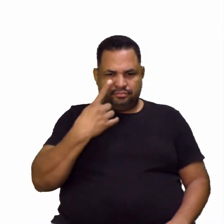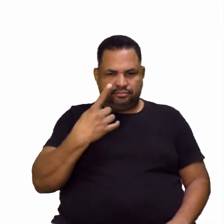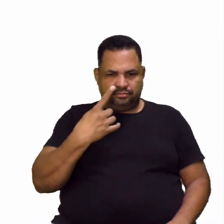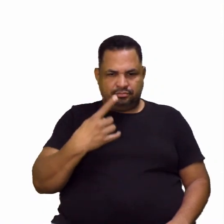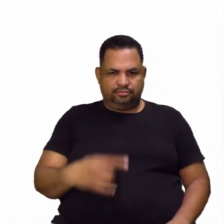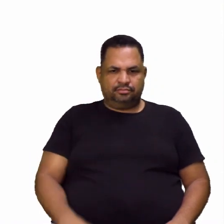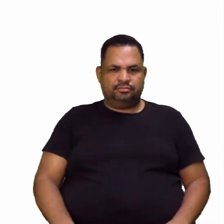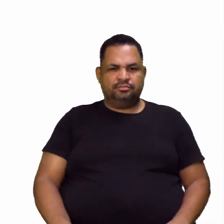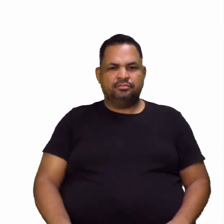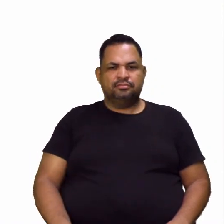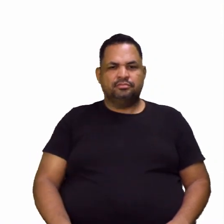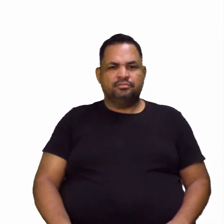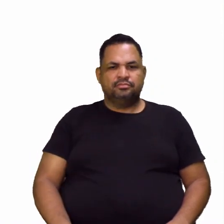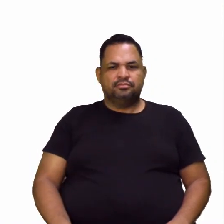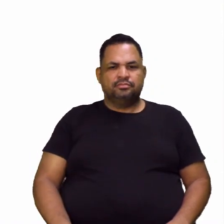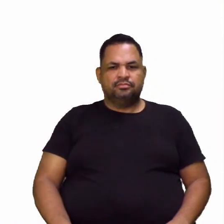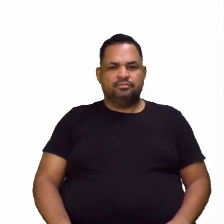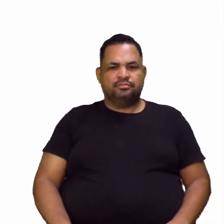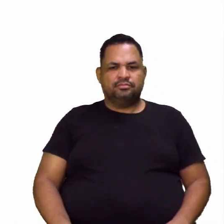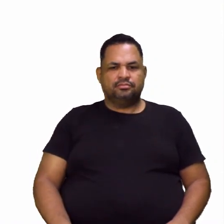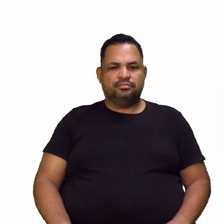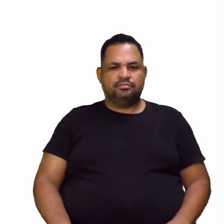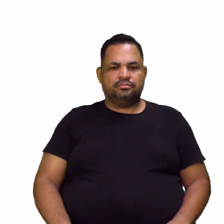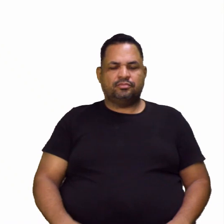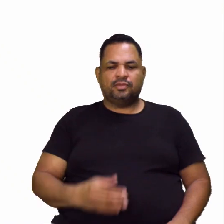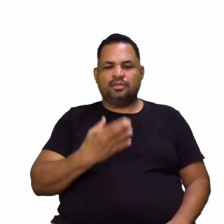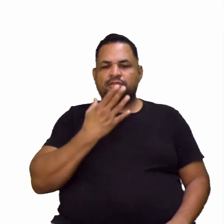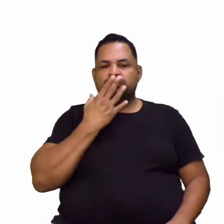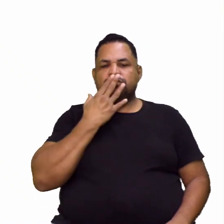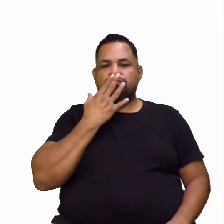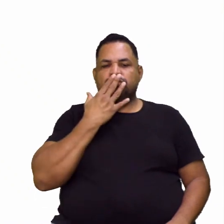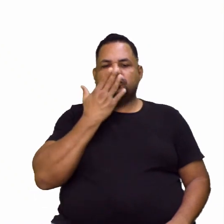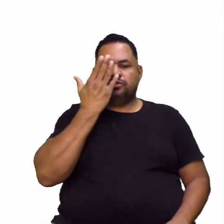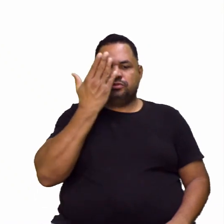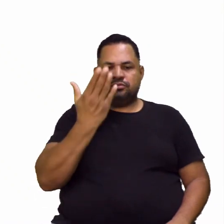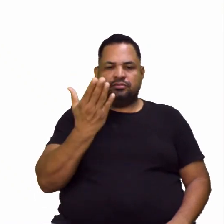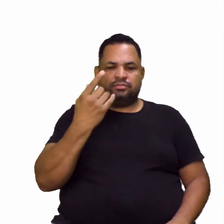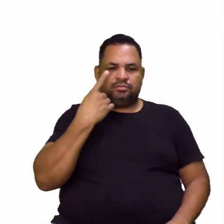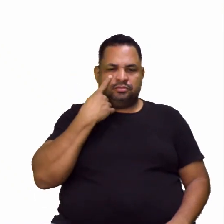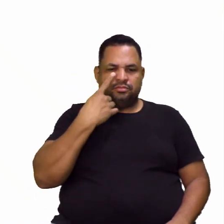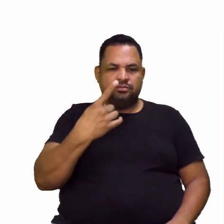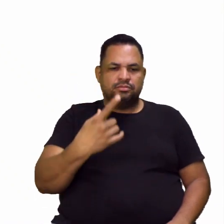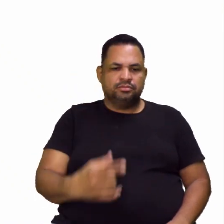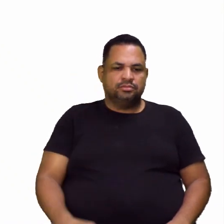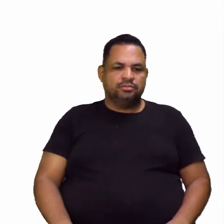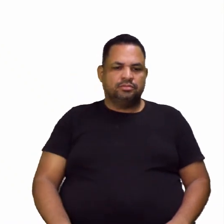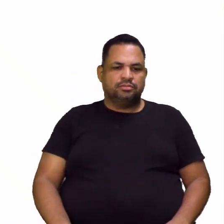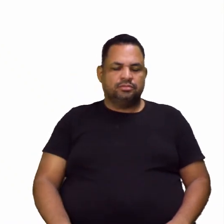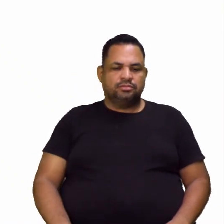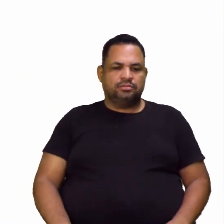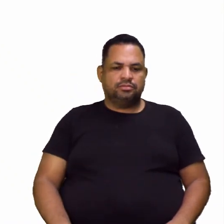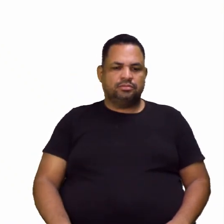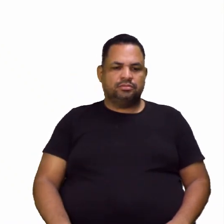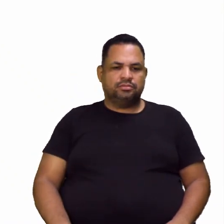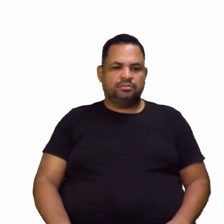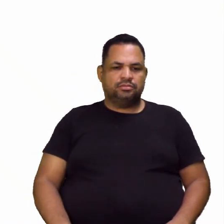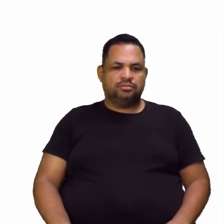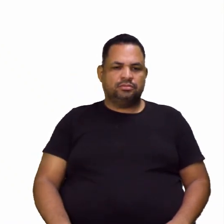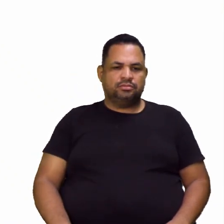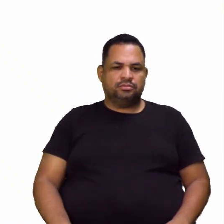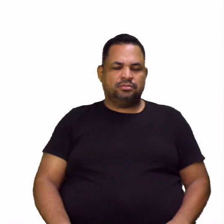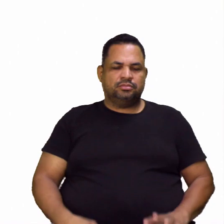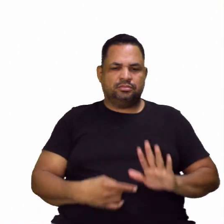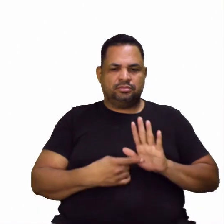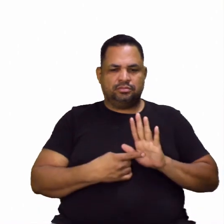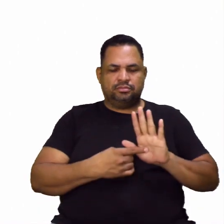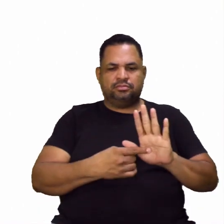tela, olha bem, olha só as cores, viram só? Bem colorida, a